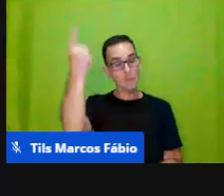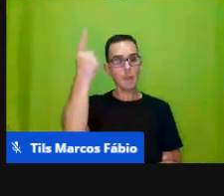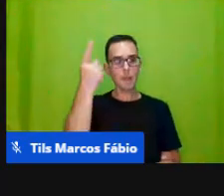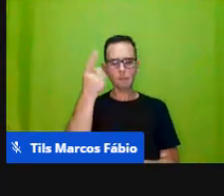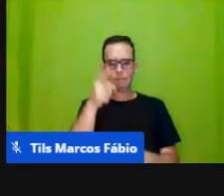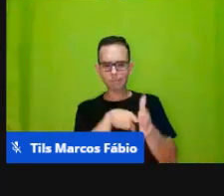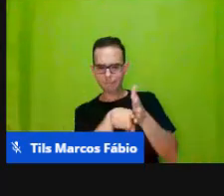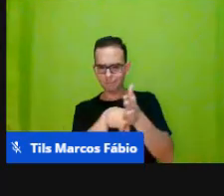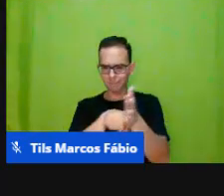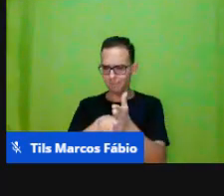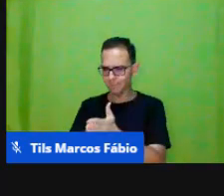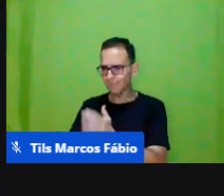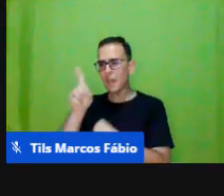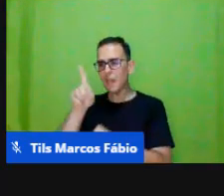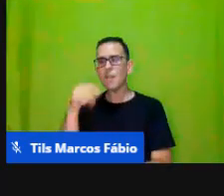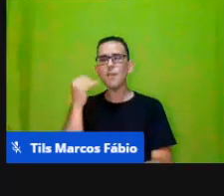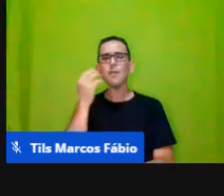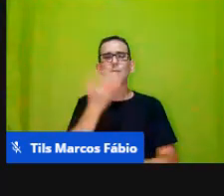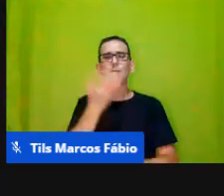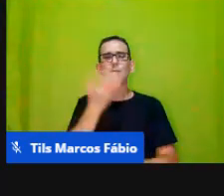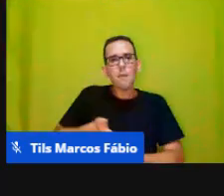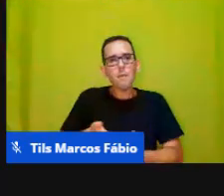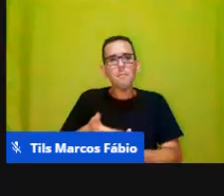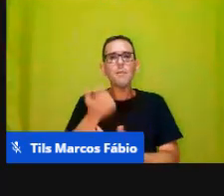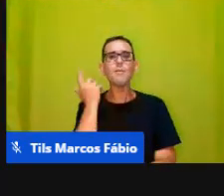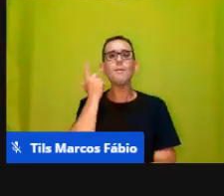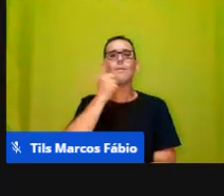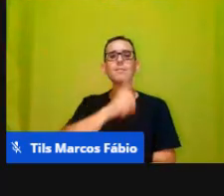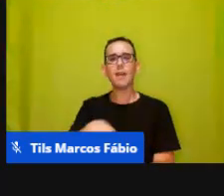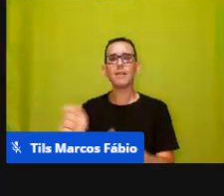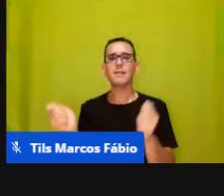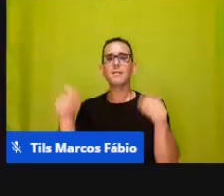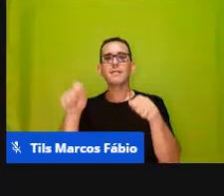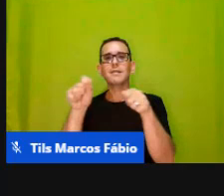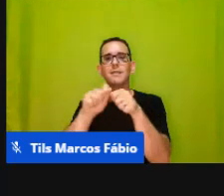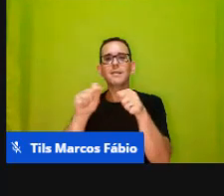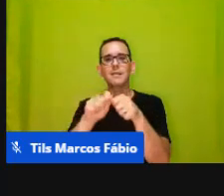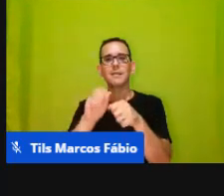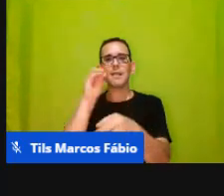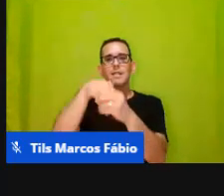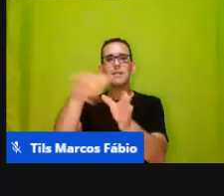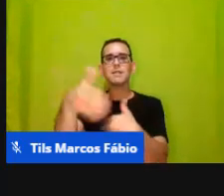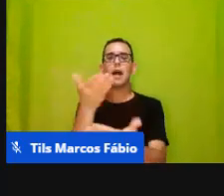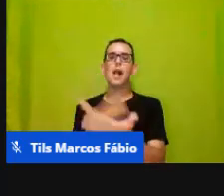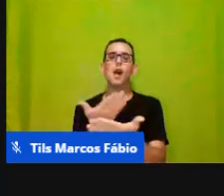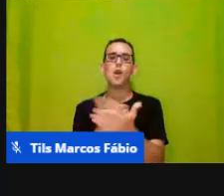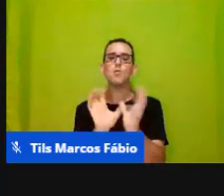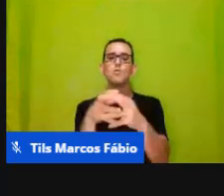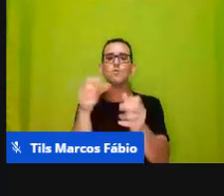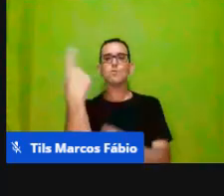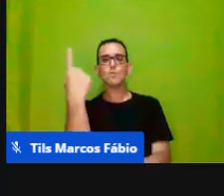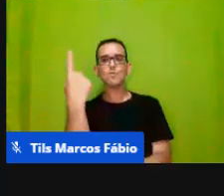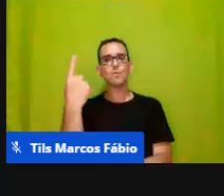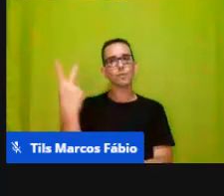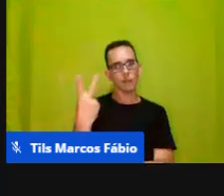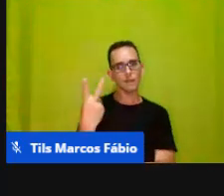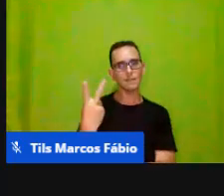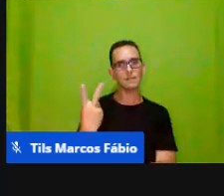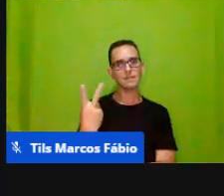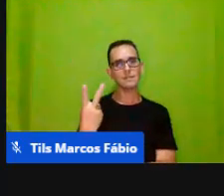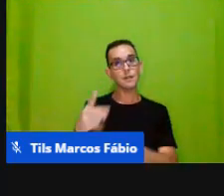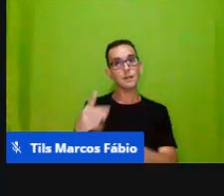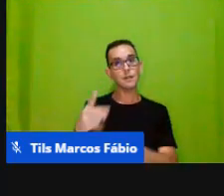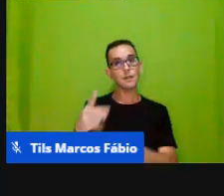bebês mais têm oportunidade de fazer dentro das salas de grupo 1, de grupo 2. Mas é necessário que o